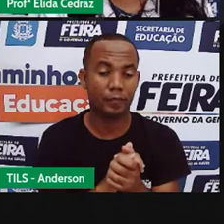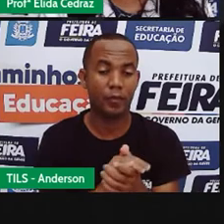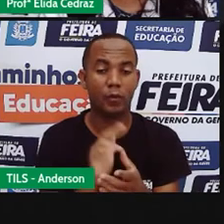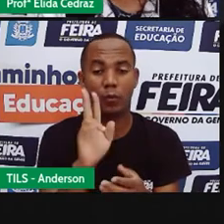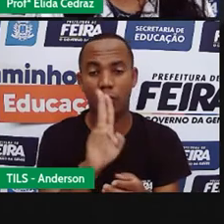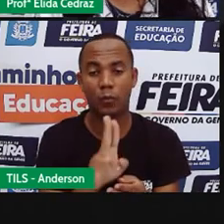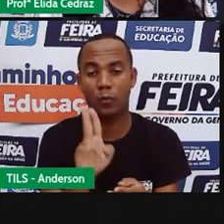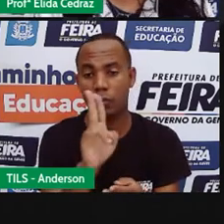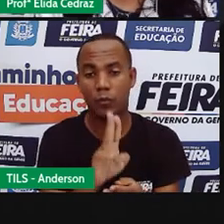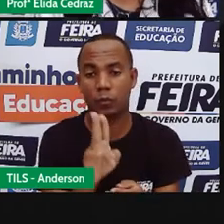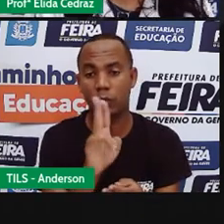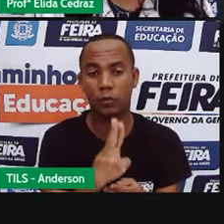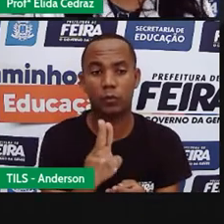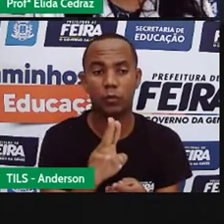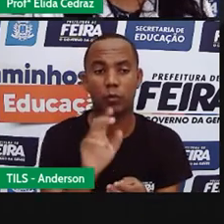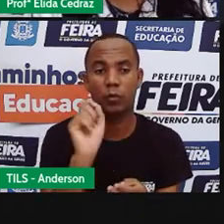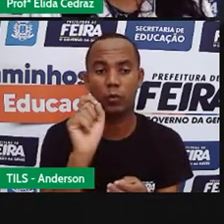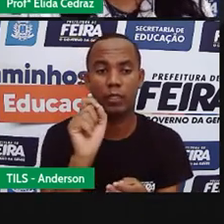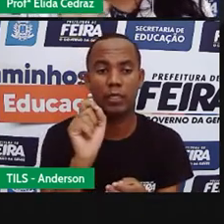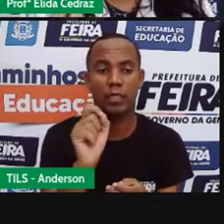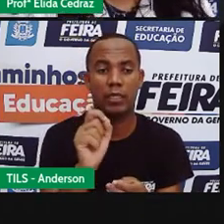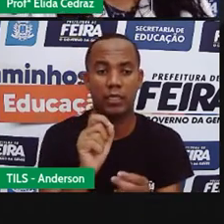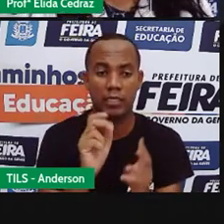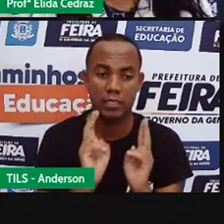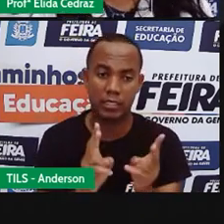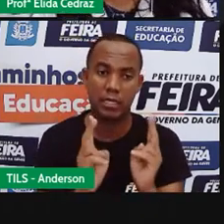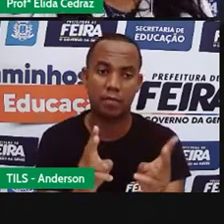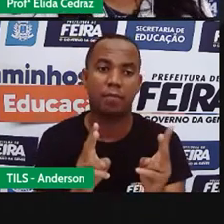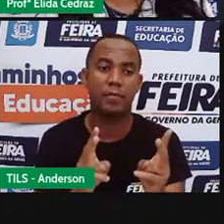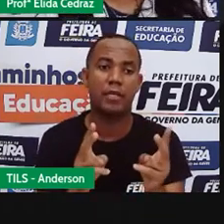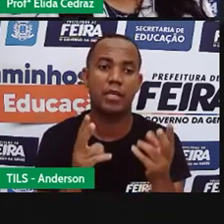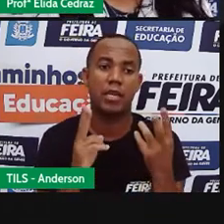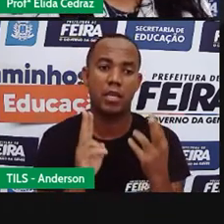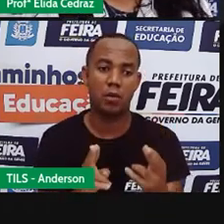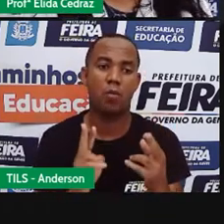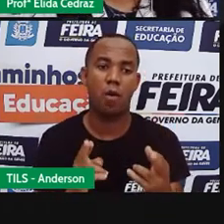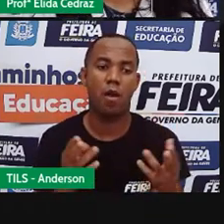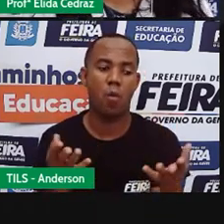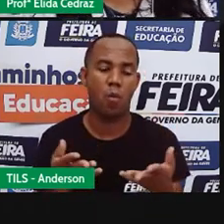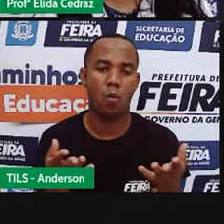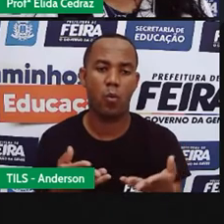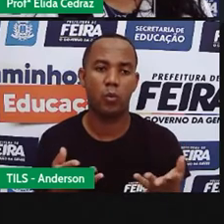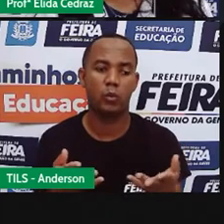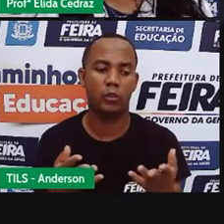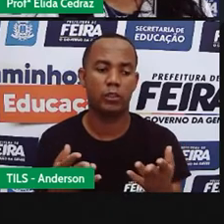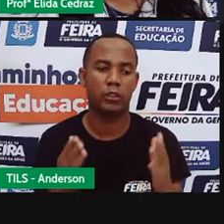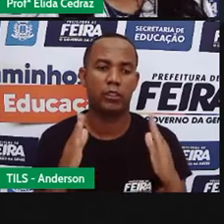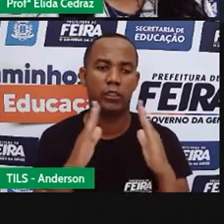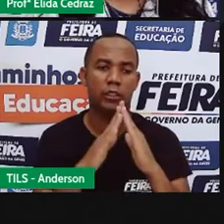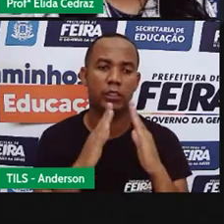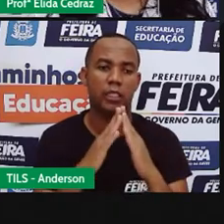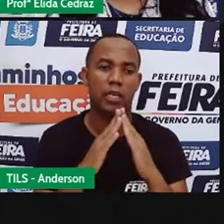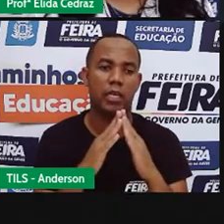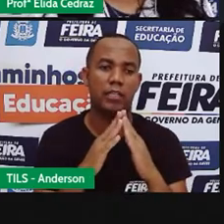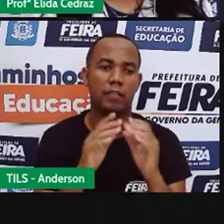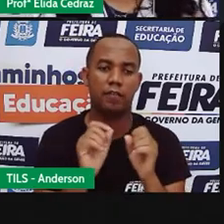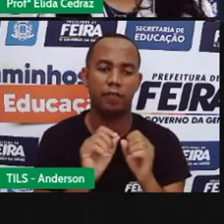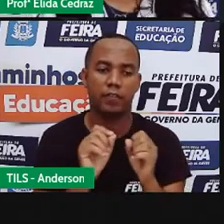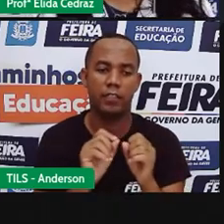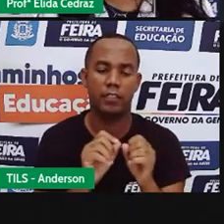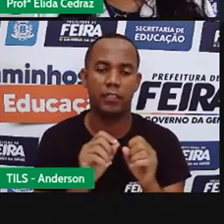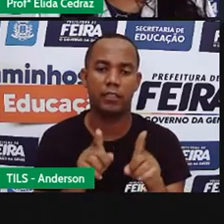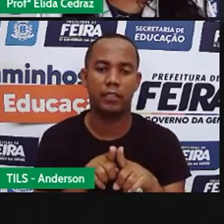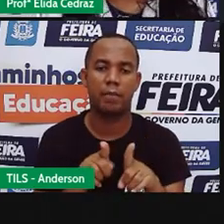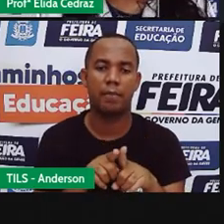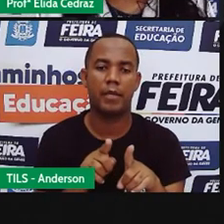materiais, são as mesmas de hoje. Mas dentro da historinha, tem uma